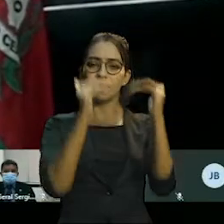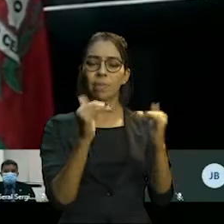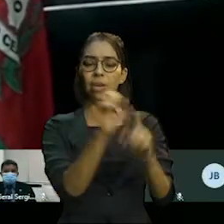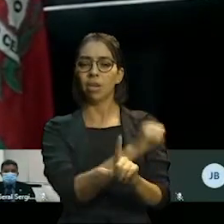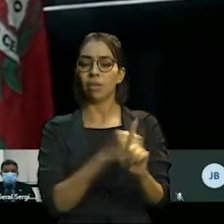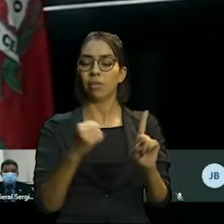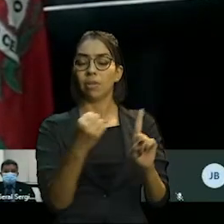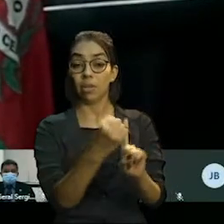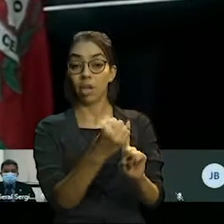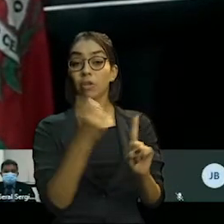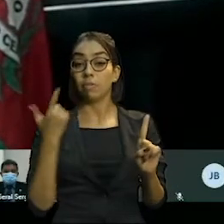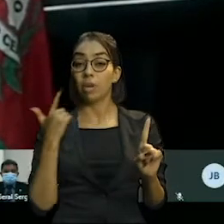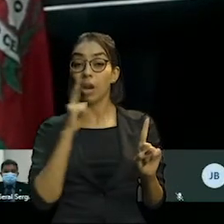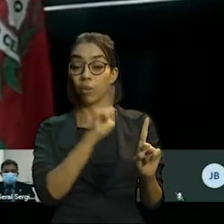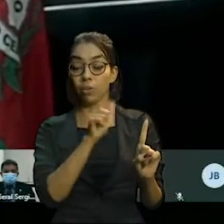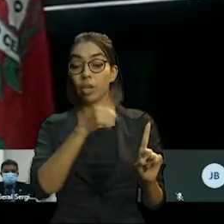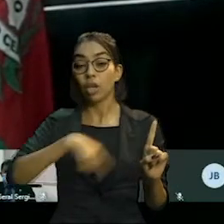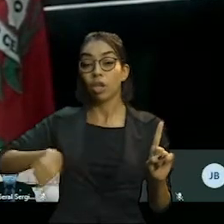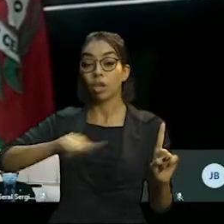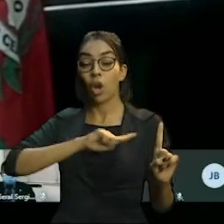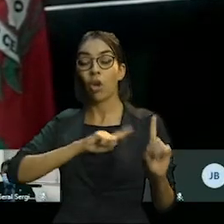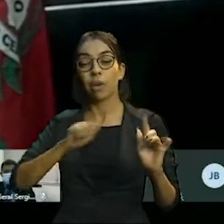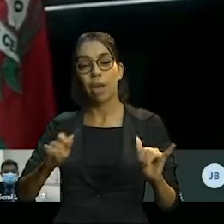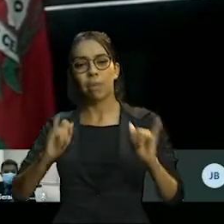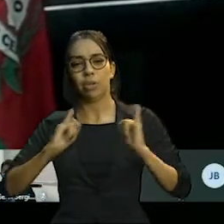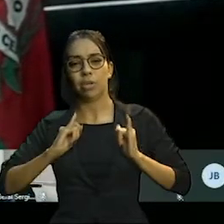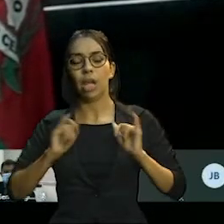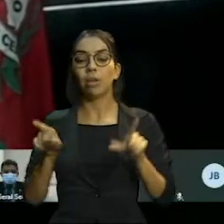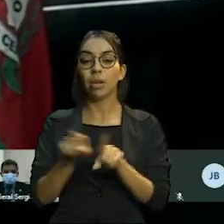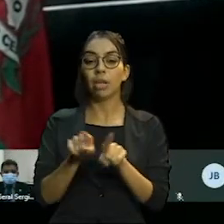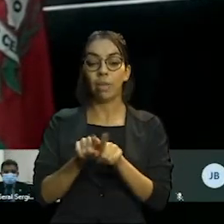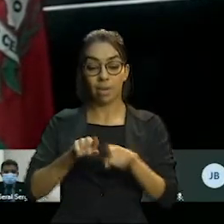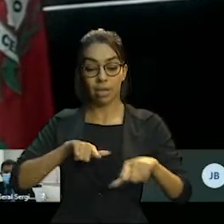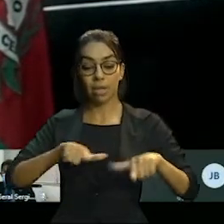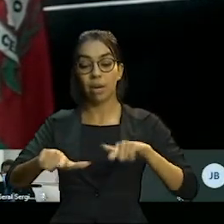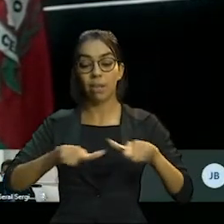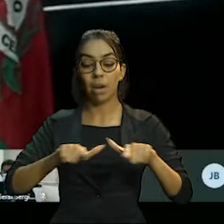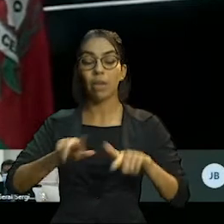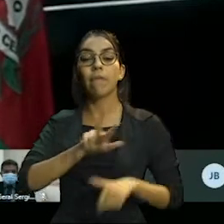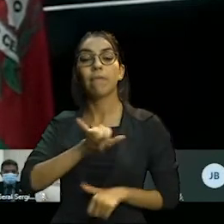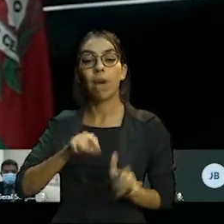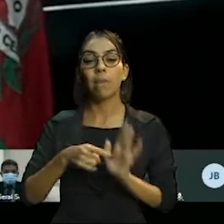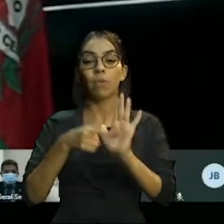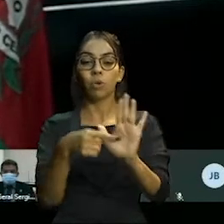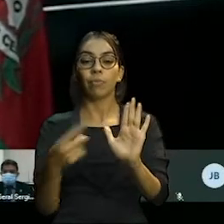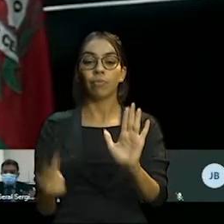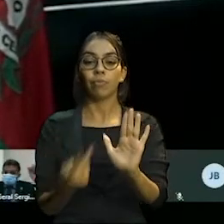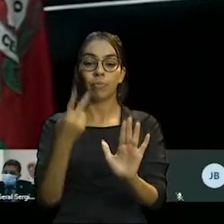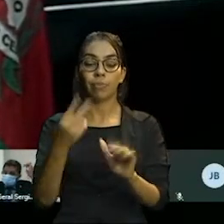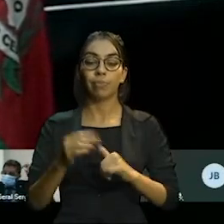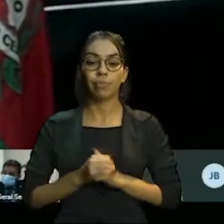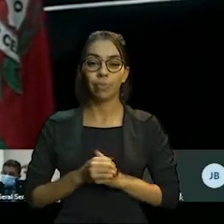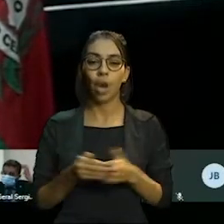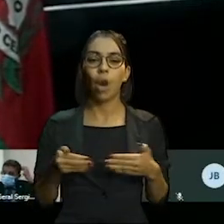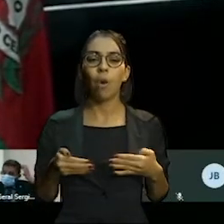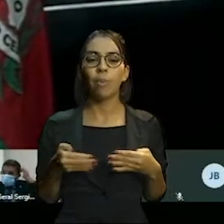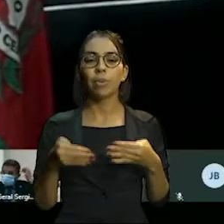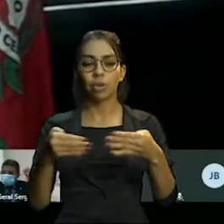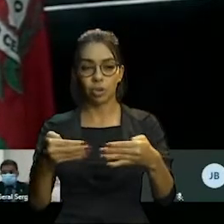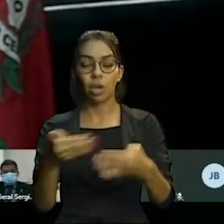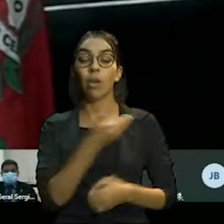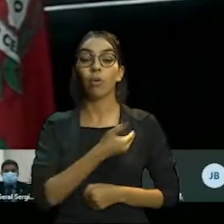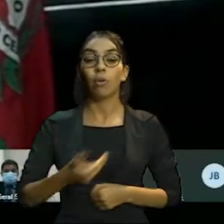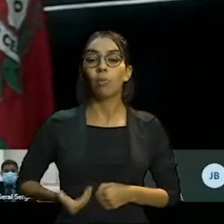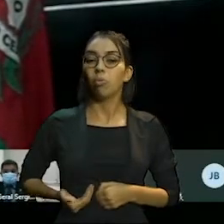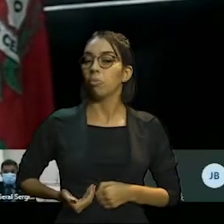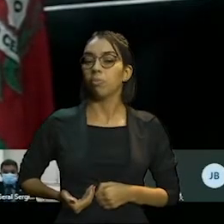para que os membros ativos e aposentados sejam devidamente valorizados. O Ministério Público é uma instituição permanente,